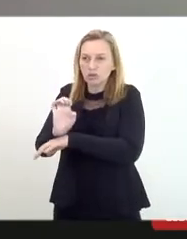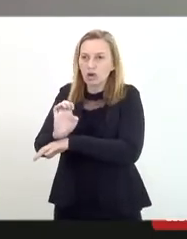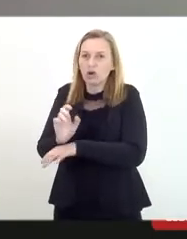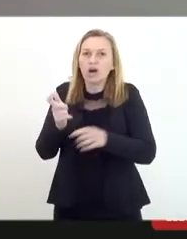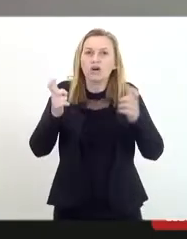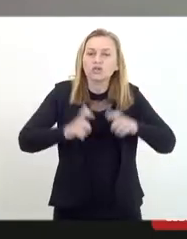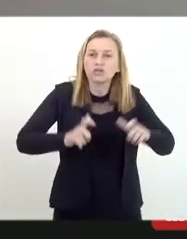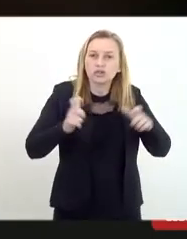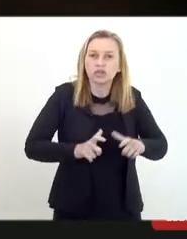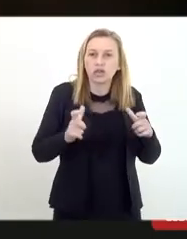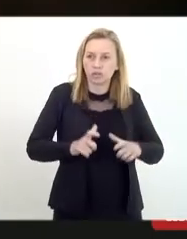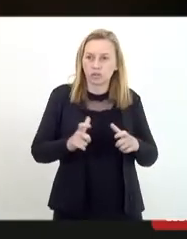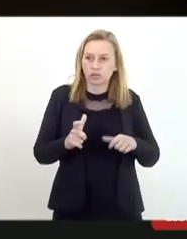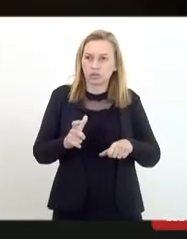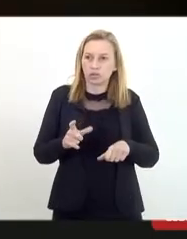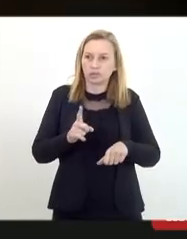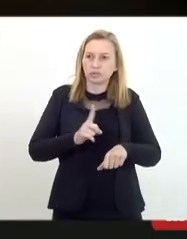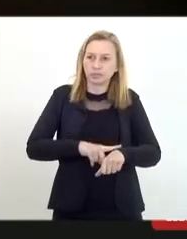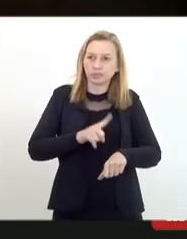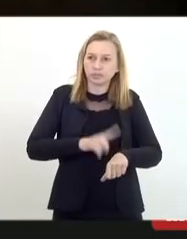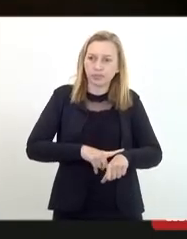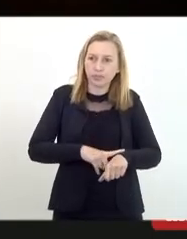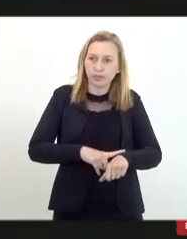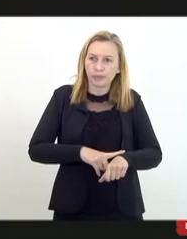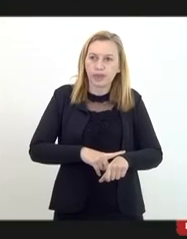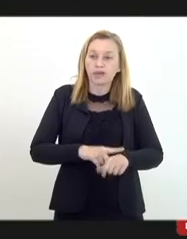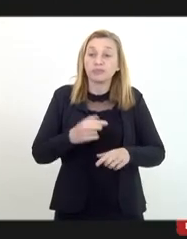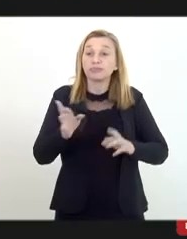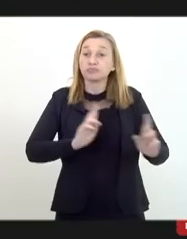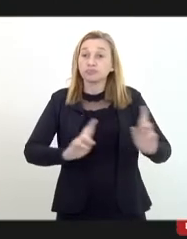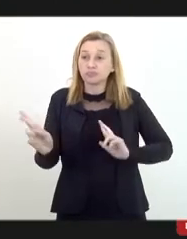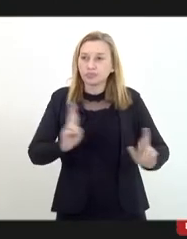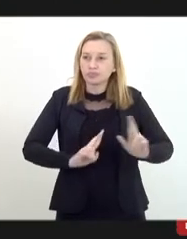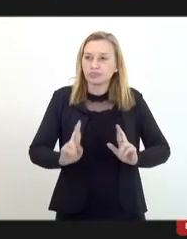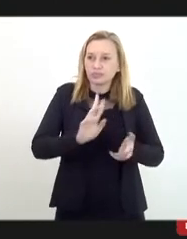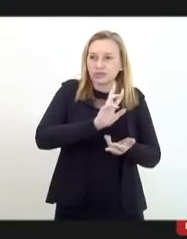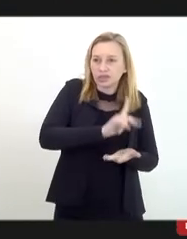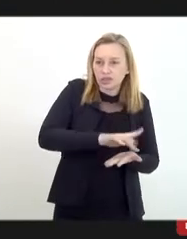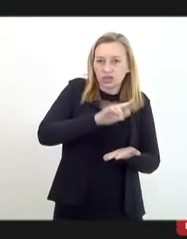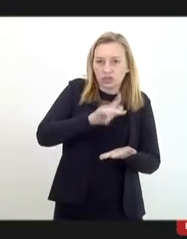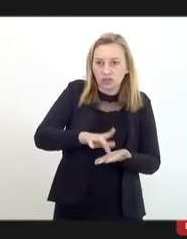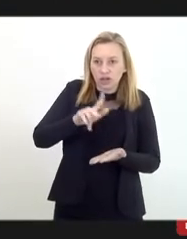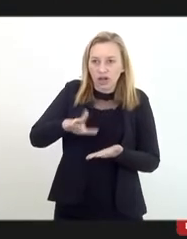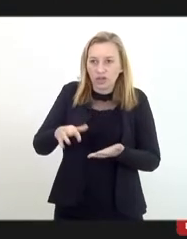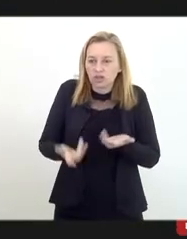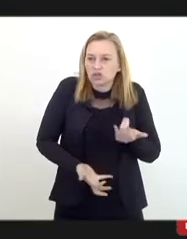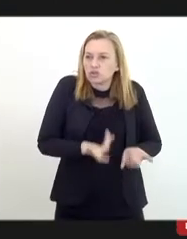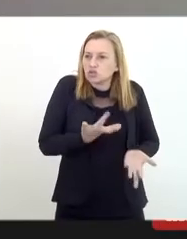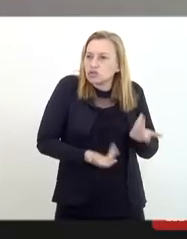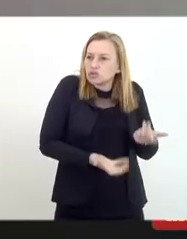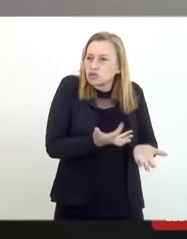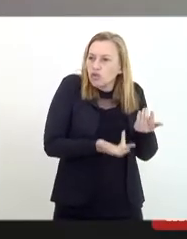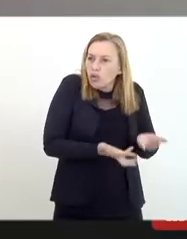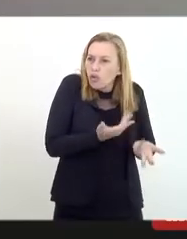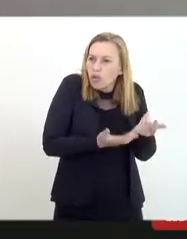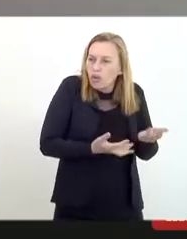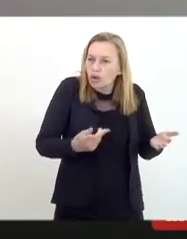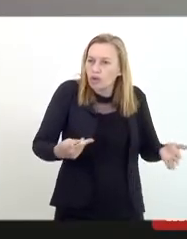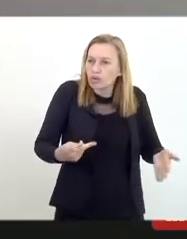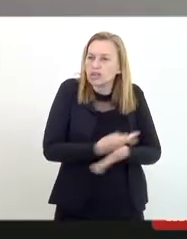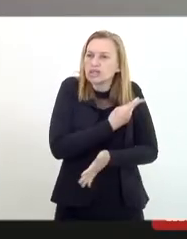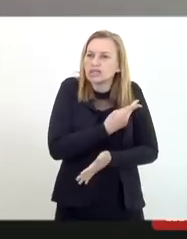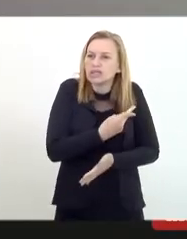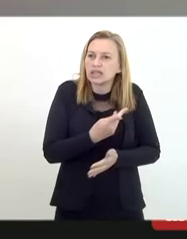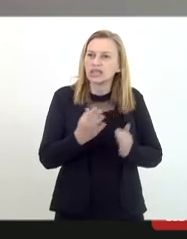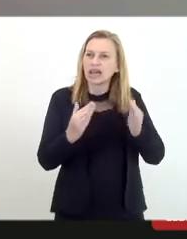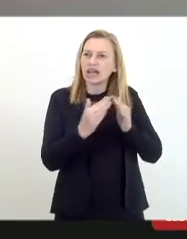modo proporcionais e satisfatórios em relação aos diversos incêndios ocasionados, por exemplo, na casa de mãe,